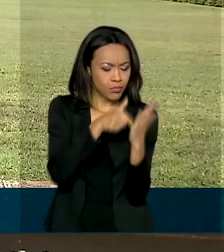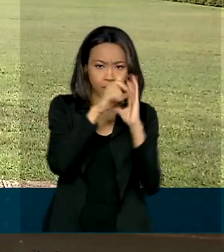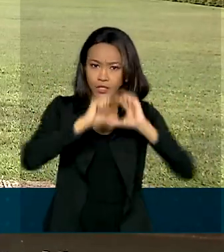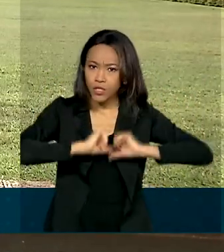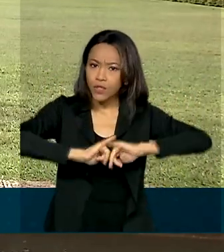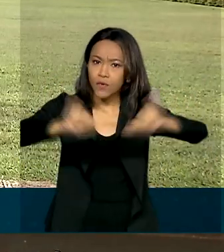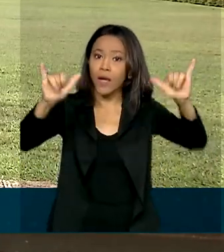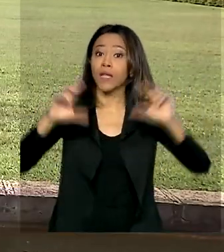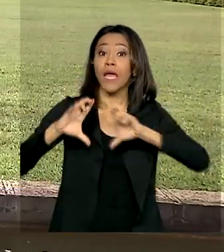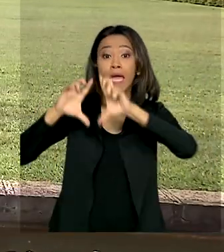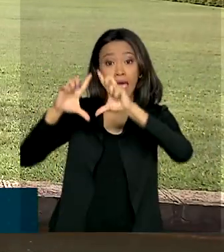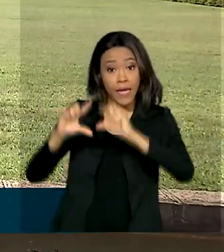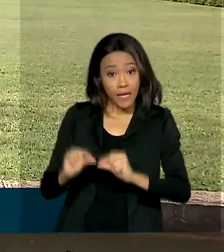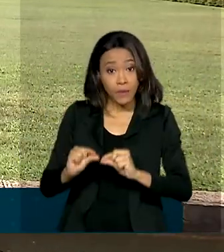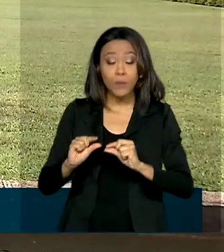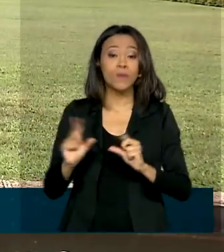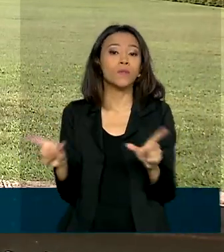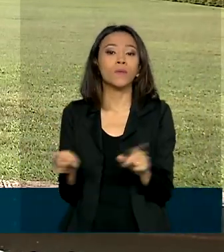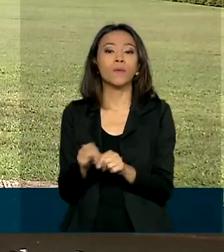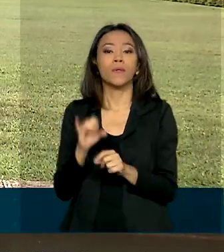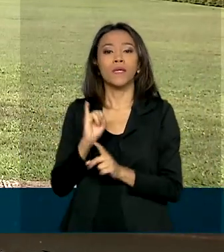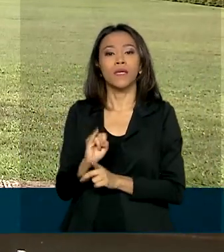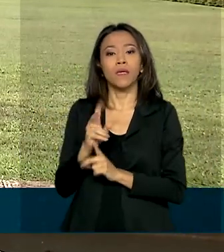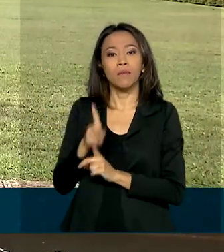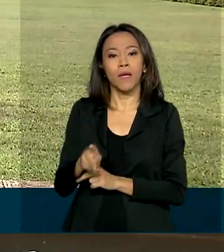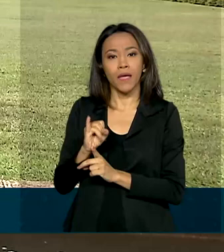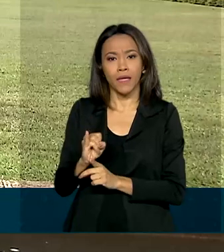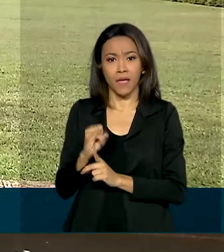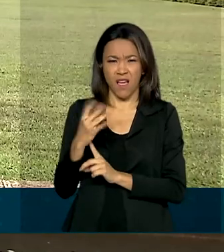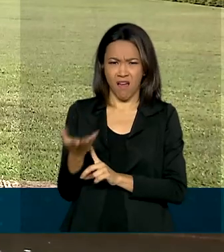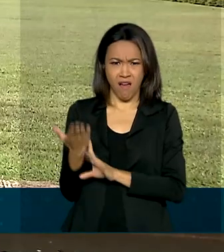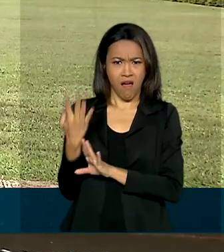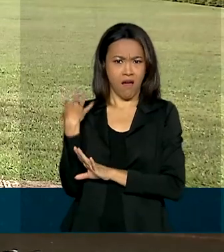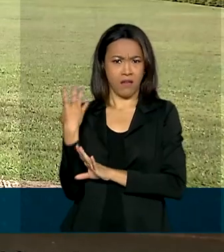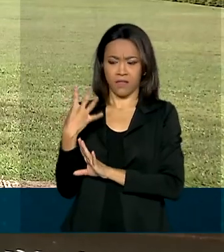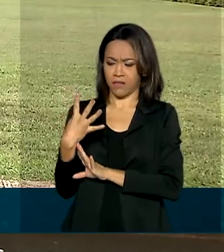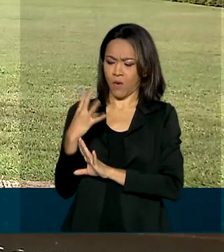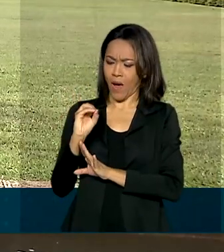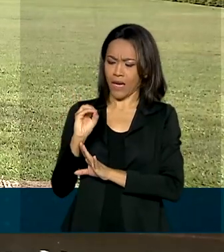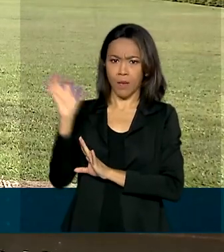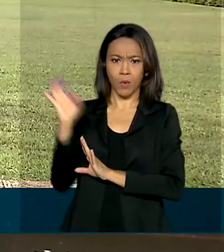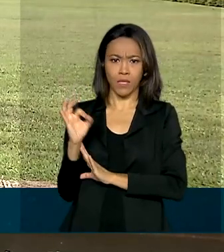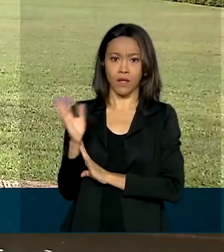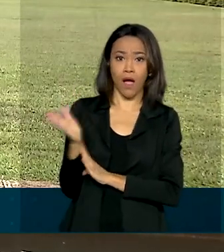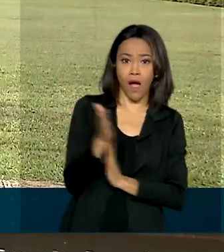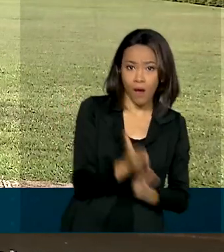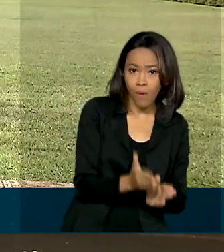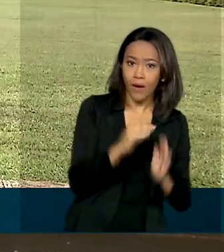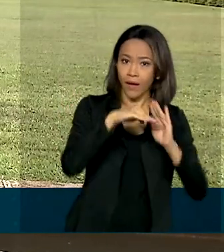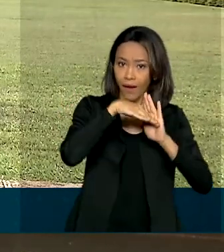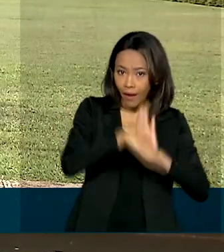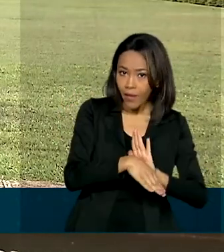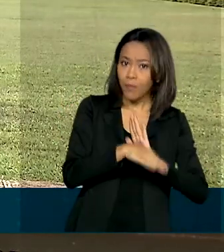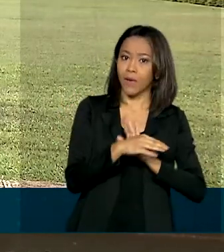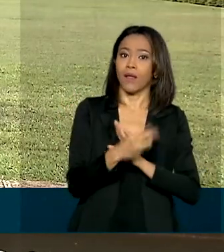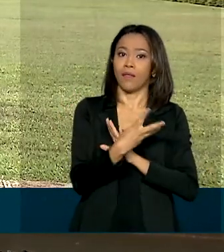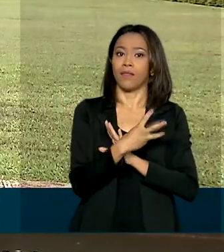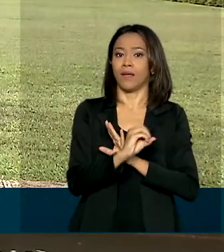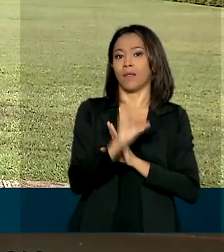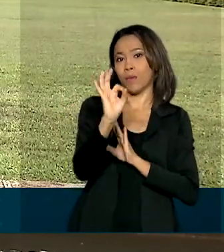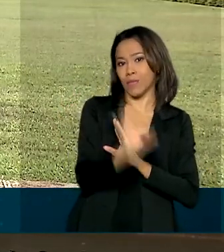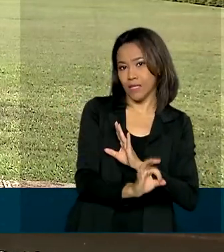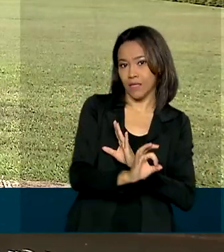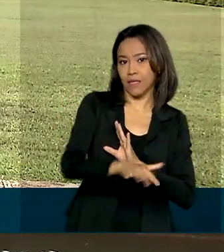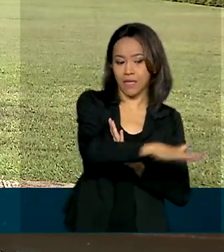reduzidas as alíquotas do IPI de 40% para 30% para máquinas e consoles de